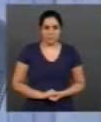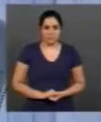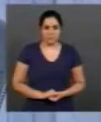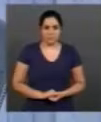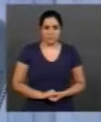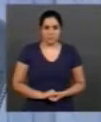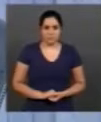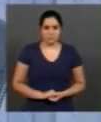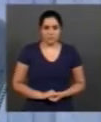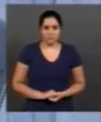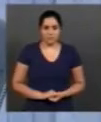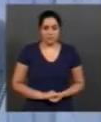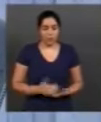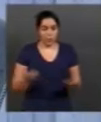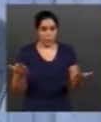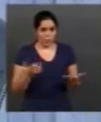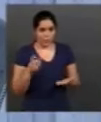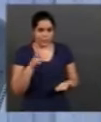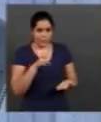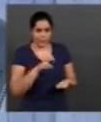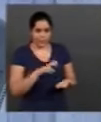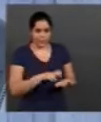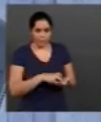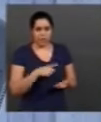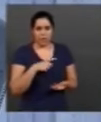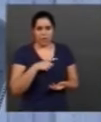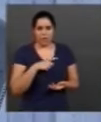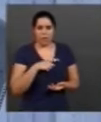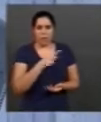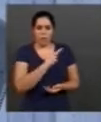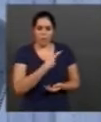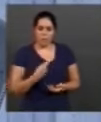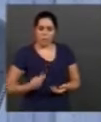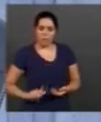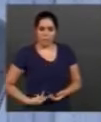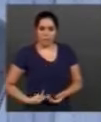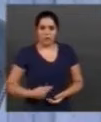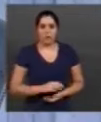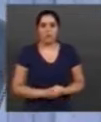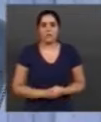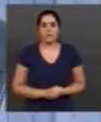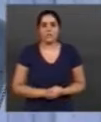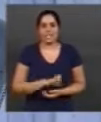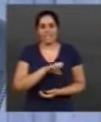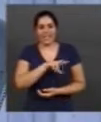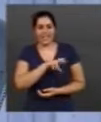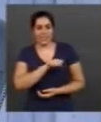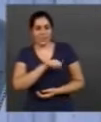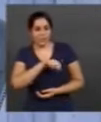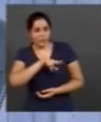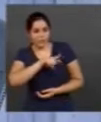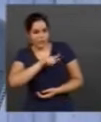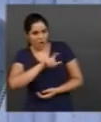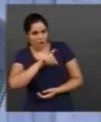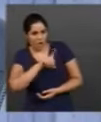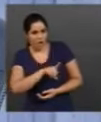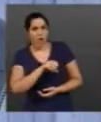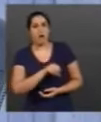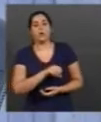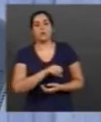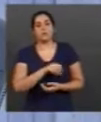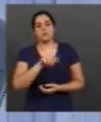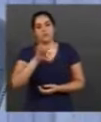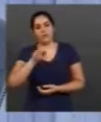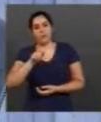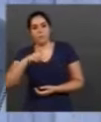Na manhã de hoje, a UFO recebeu o presidente da FAPEMIG, professor Evaldo Villela, no Campo Santa Mônica.